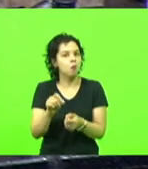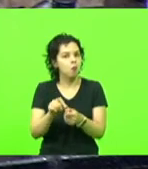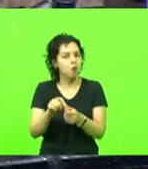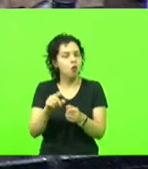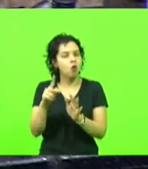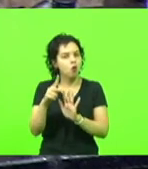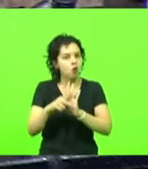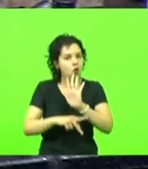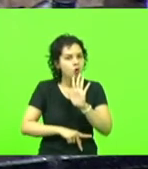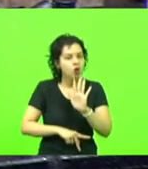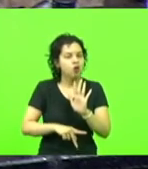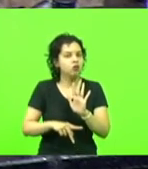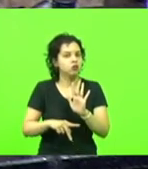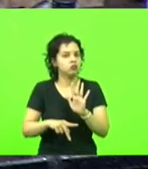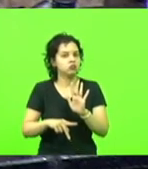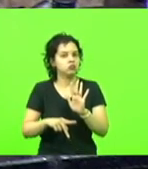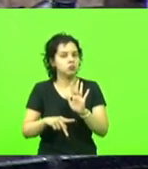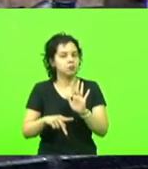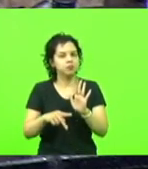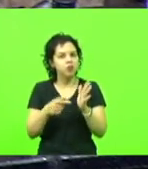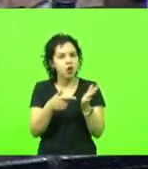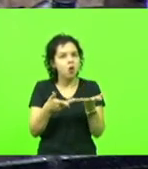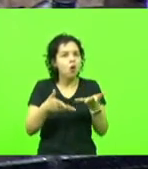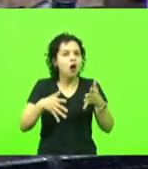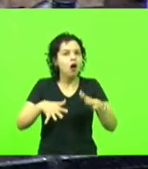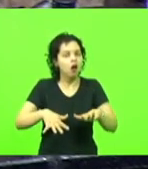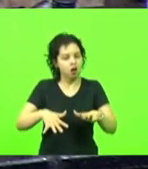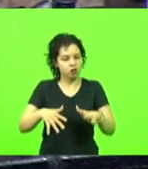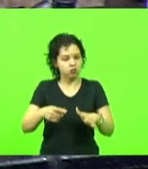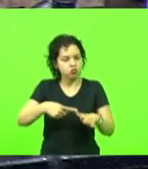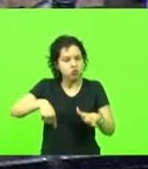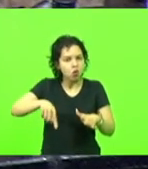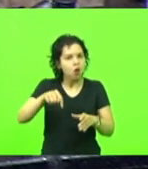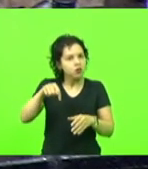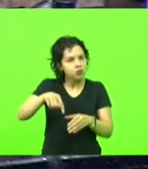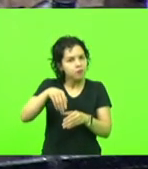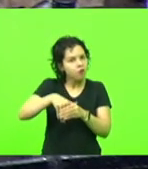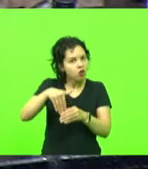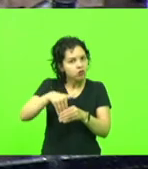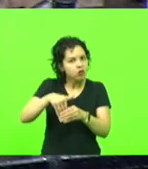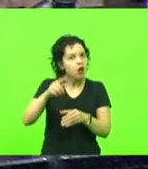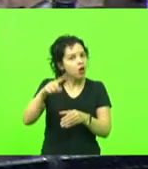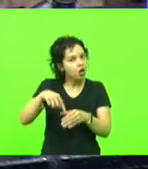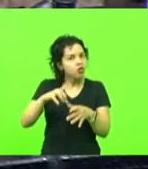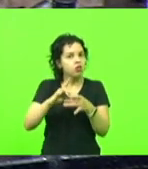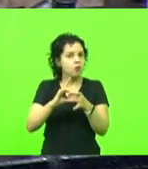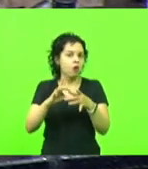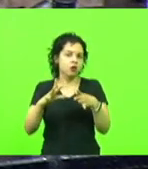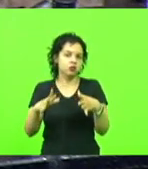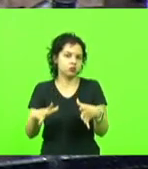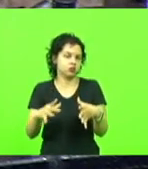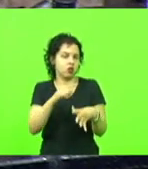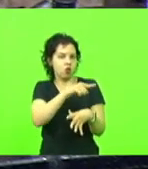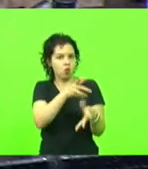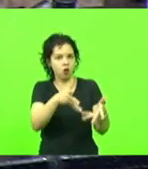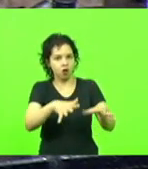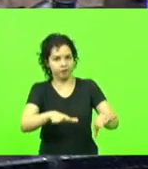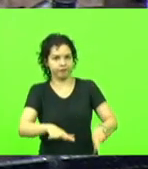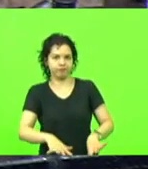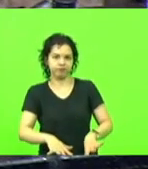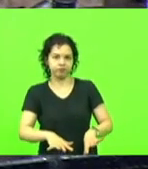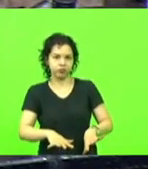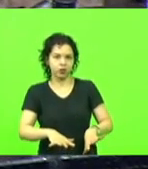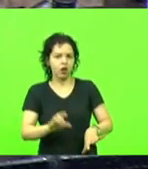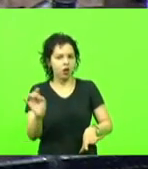sequer deixar nós votar aqui no plenário, que é a democracia. Cada um é responsável